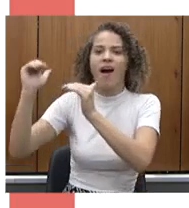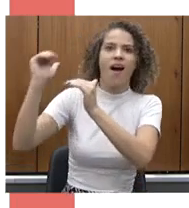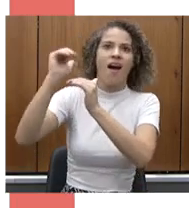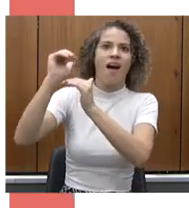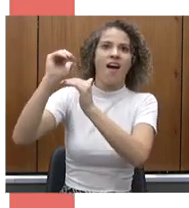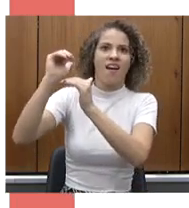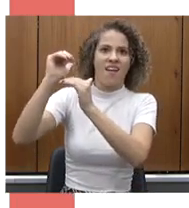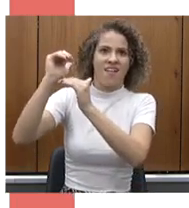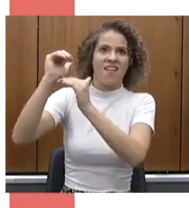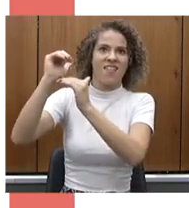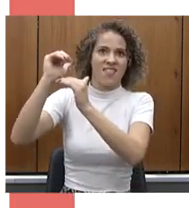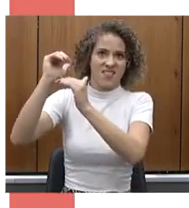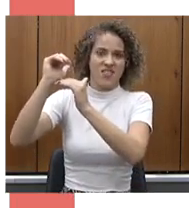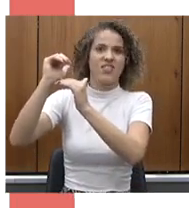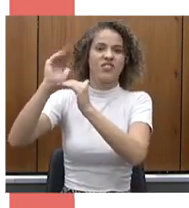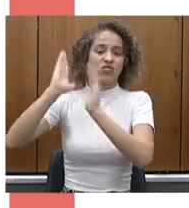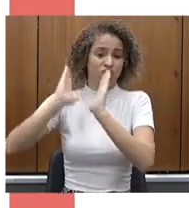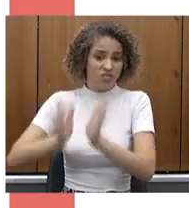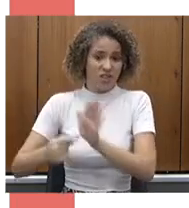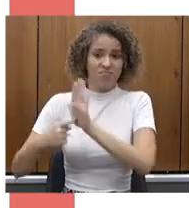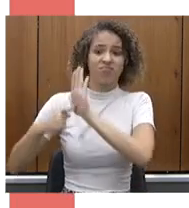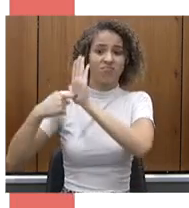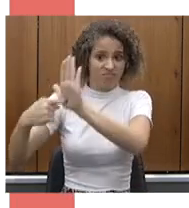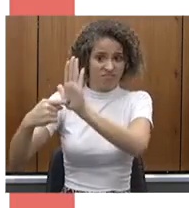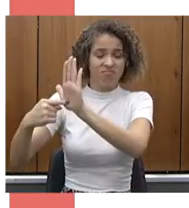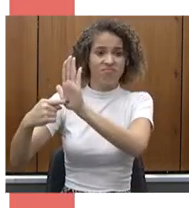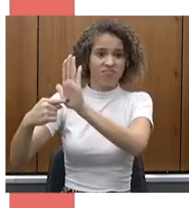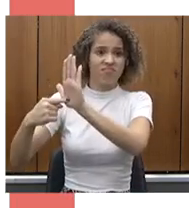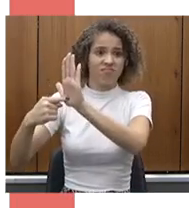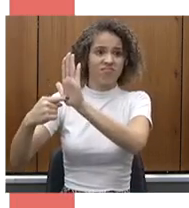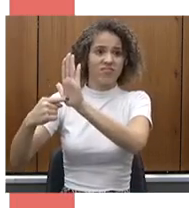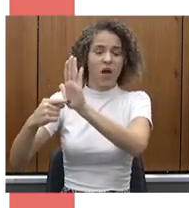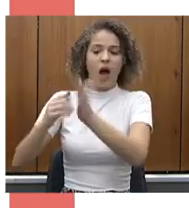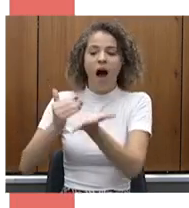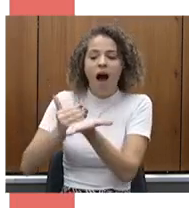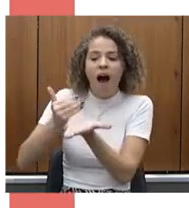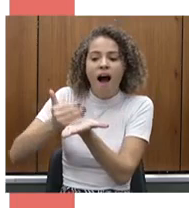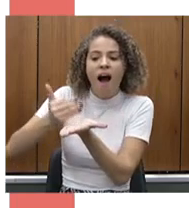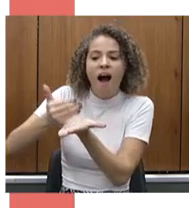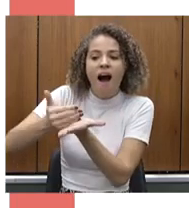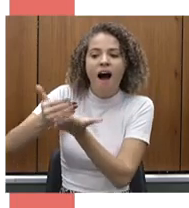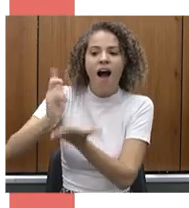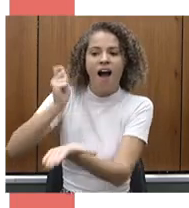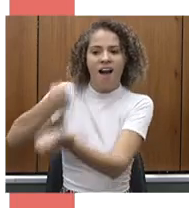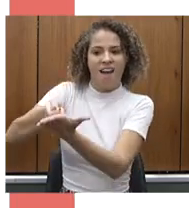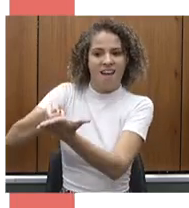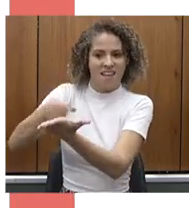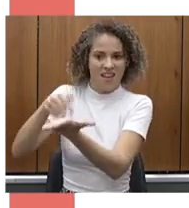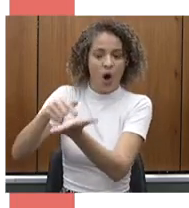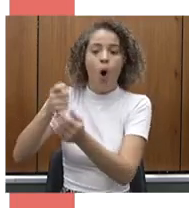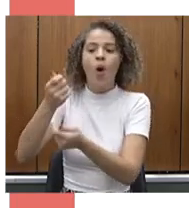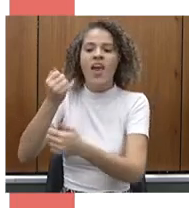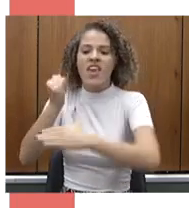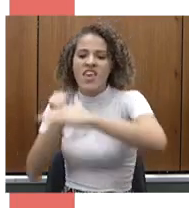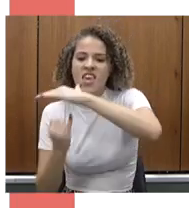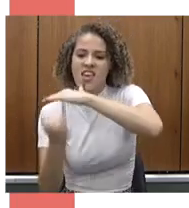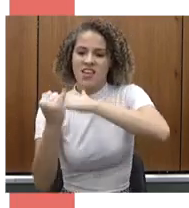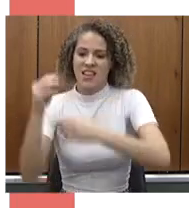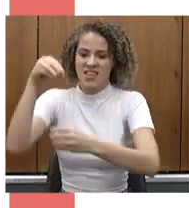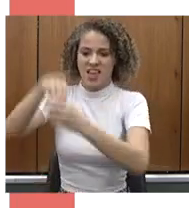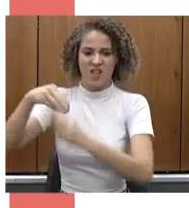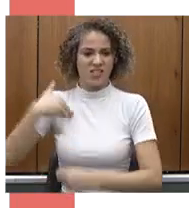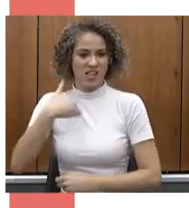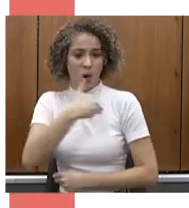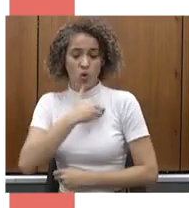nosso mínimo e ainda pagamos dívidas, de restos a pagar, fazendo o maior investimento em saúde